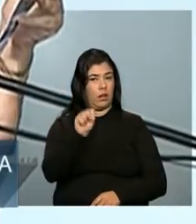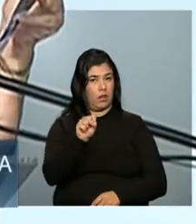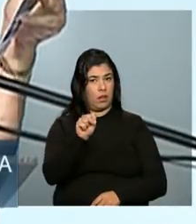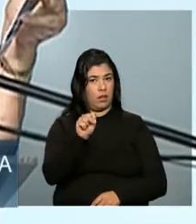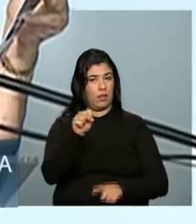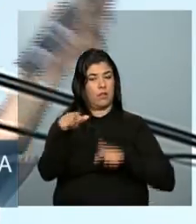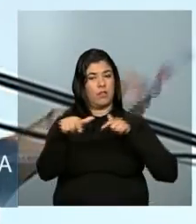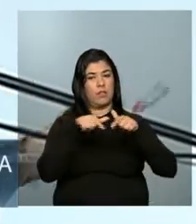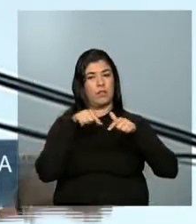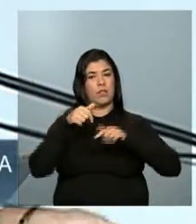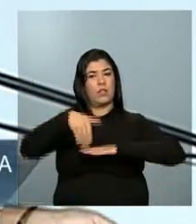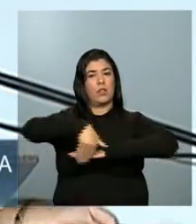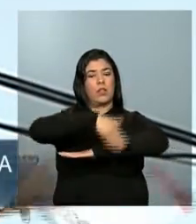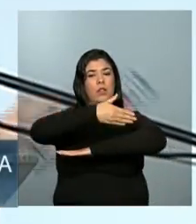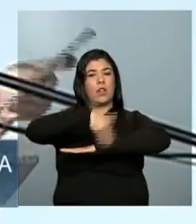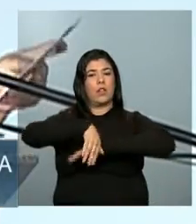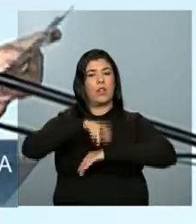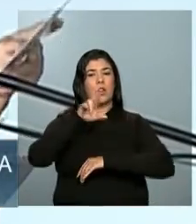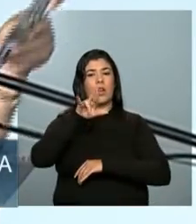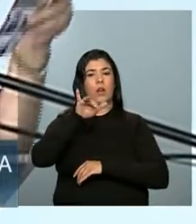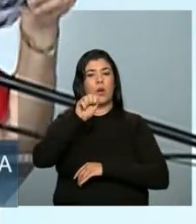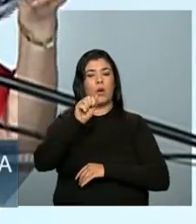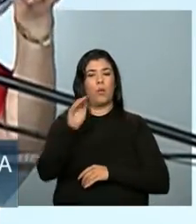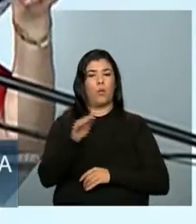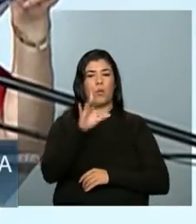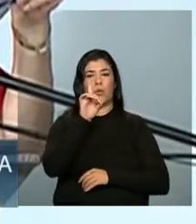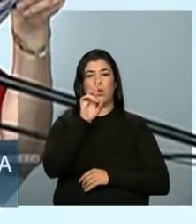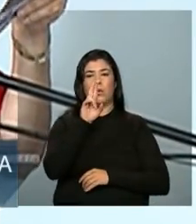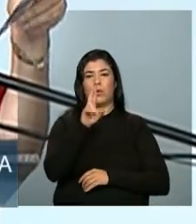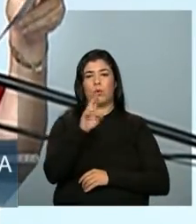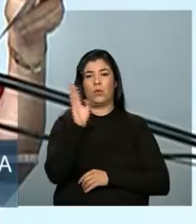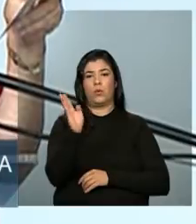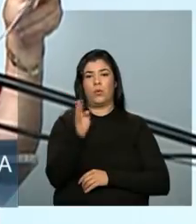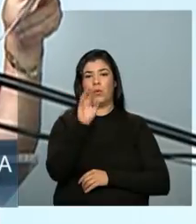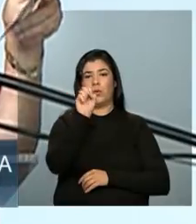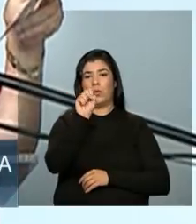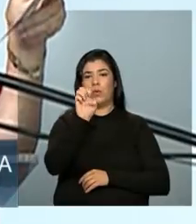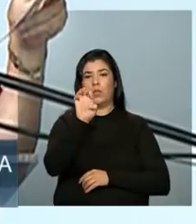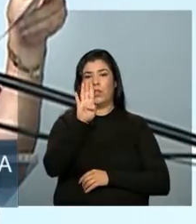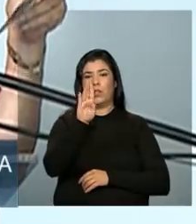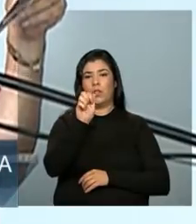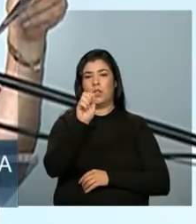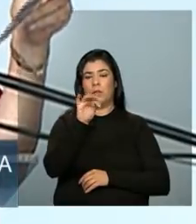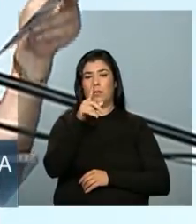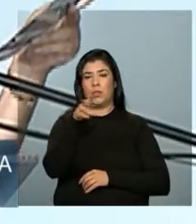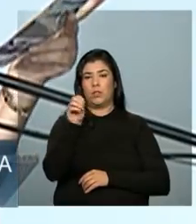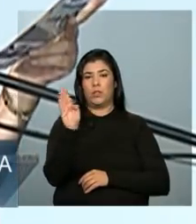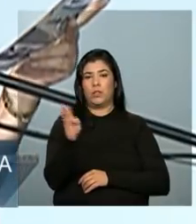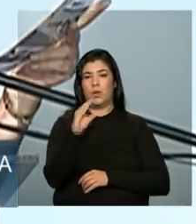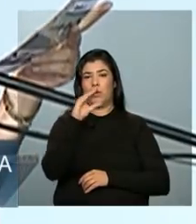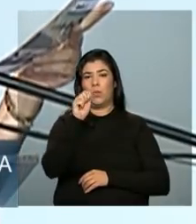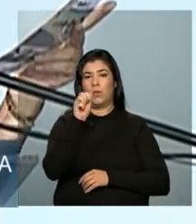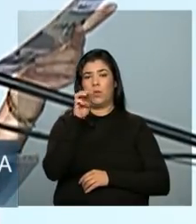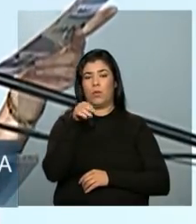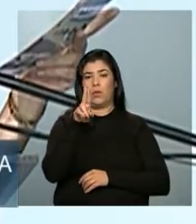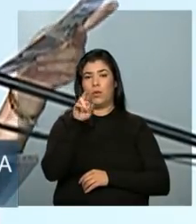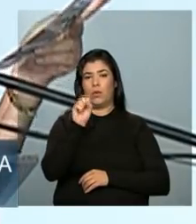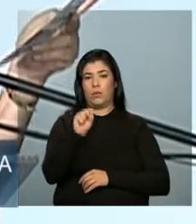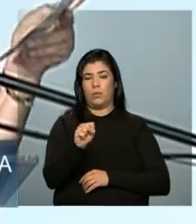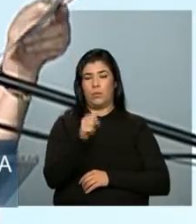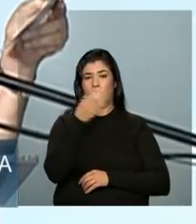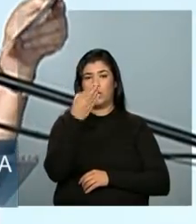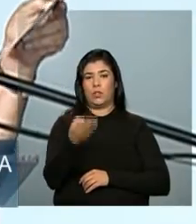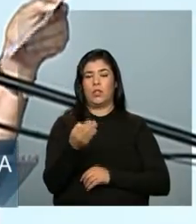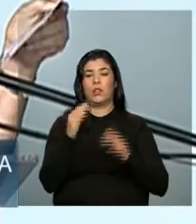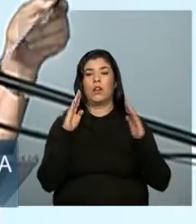Doutor Sebastião Campos, a unidade